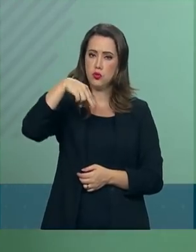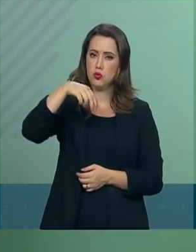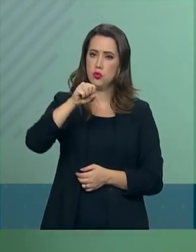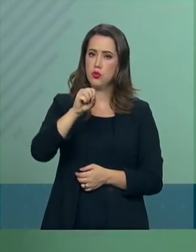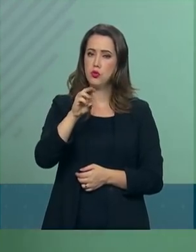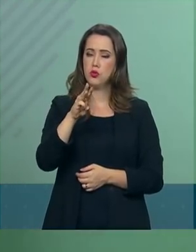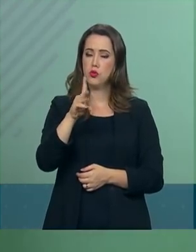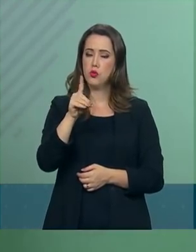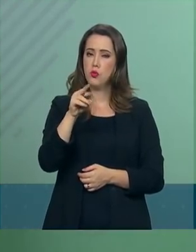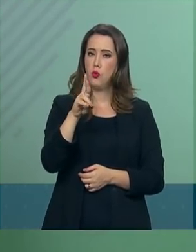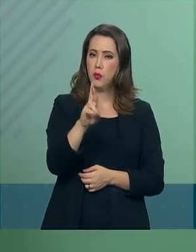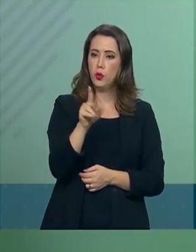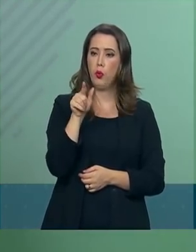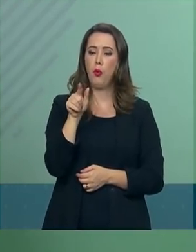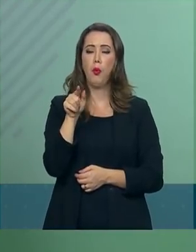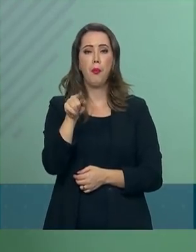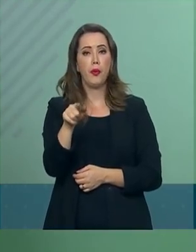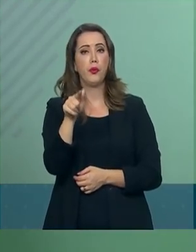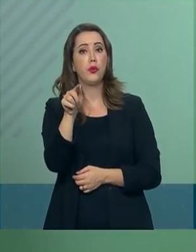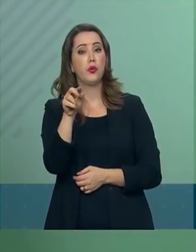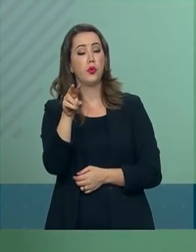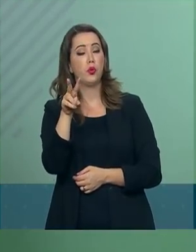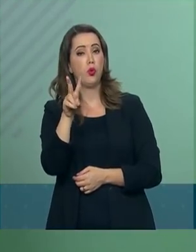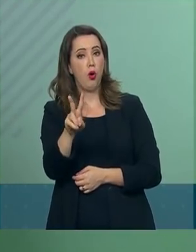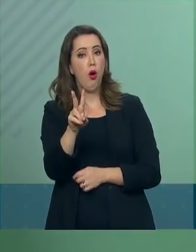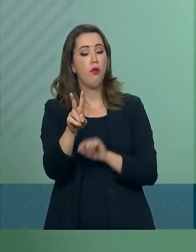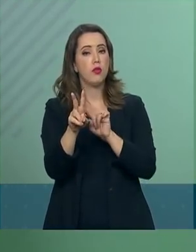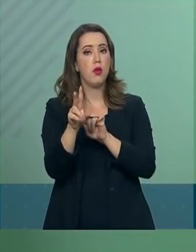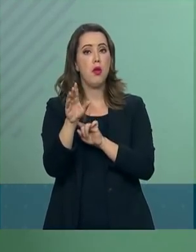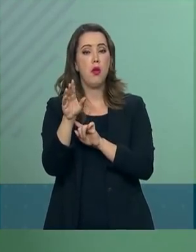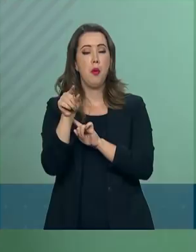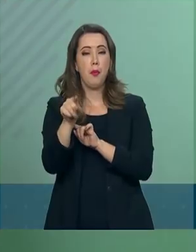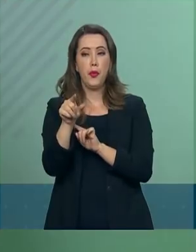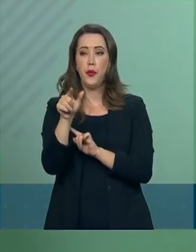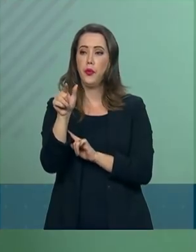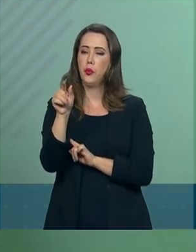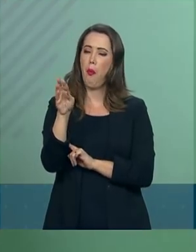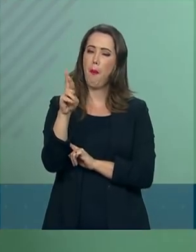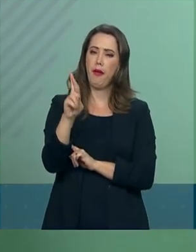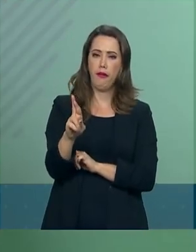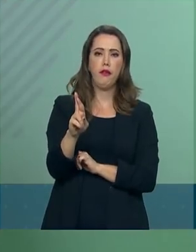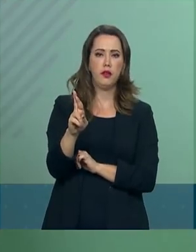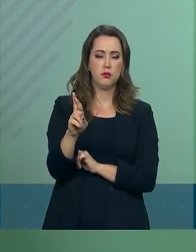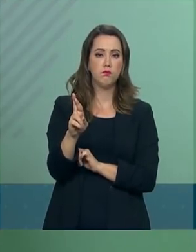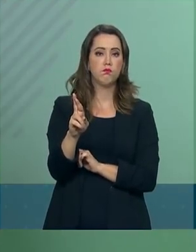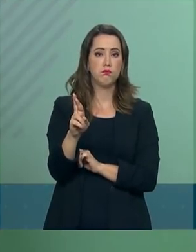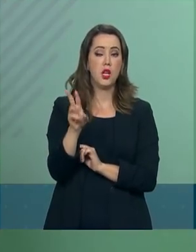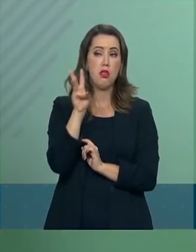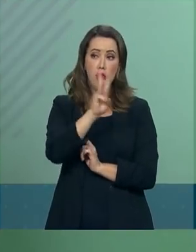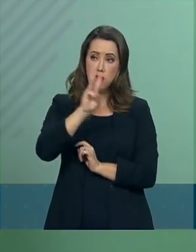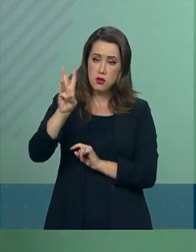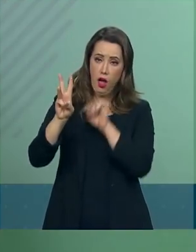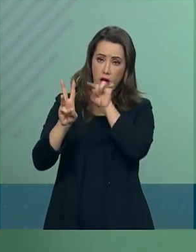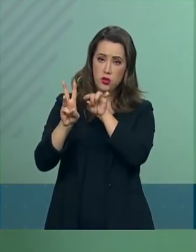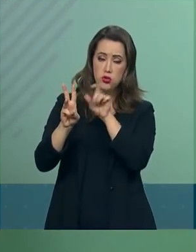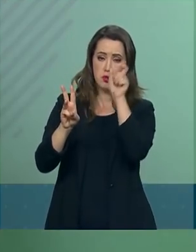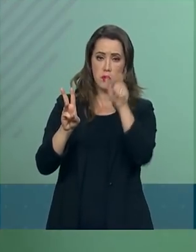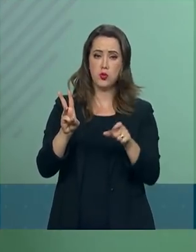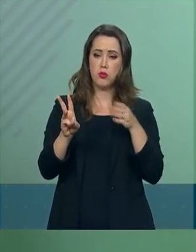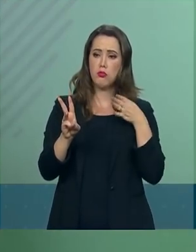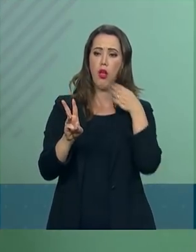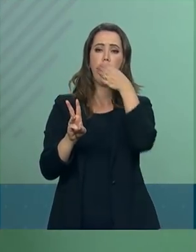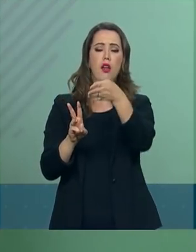consumidor.gov.br, em um ambiente online, onde as pessoas resolvem de maneira